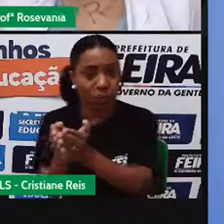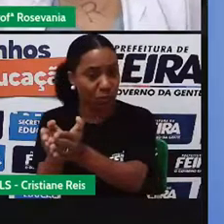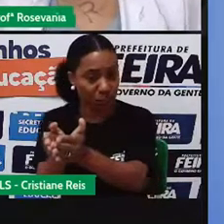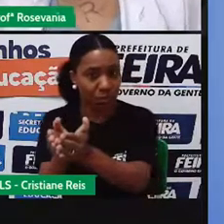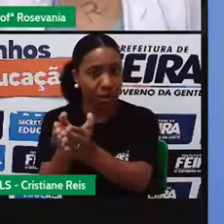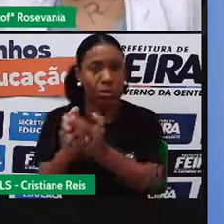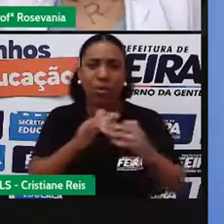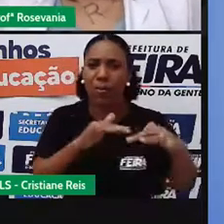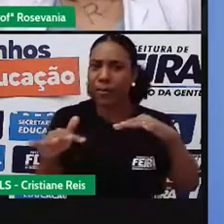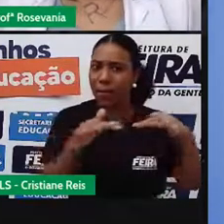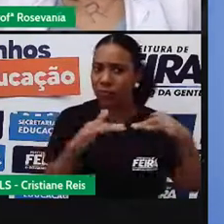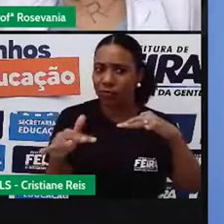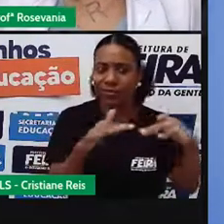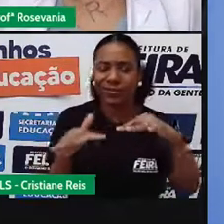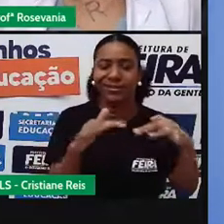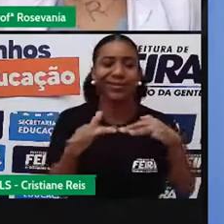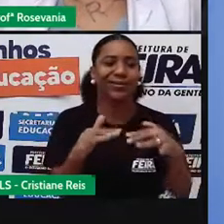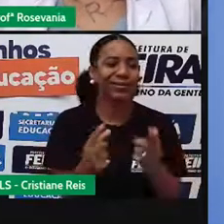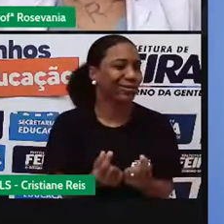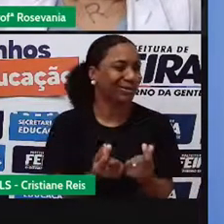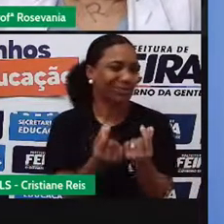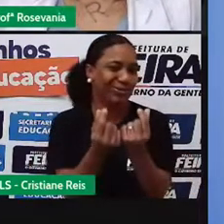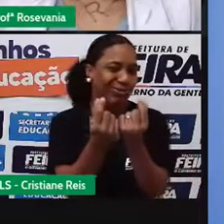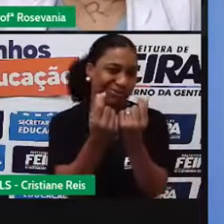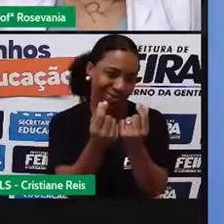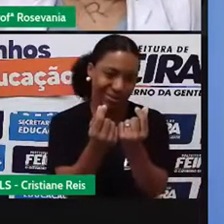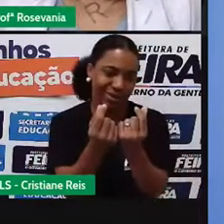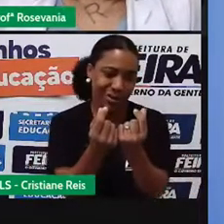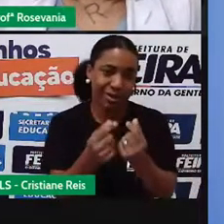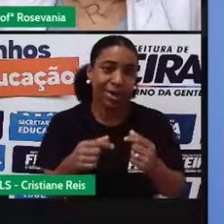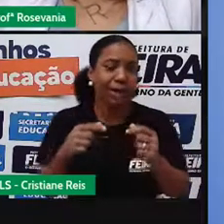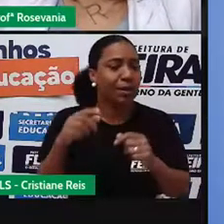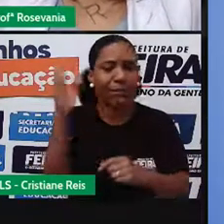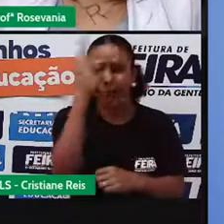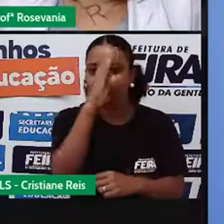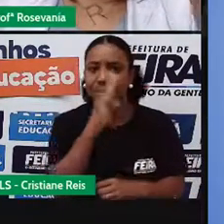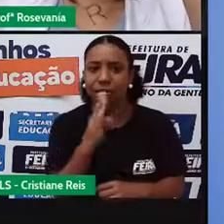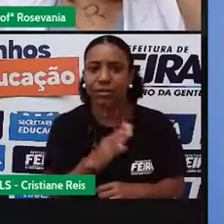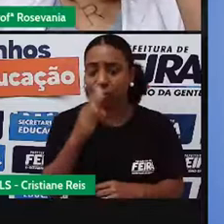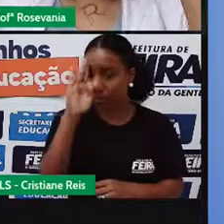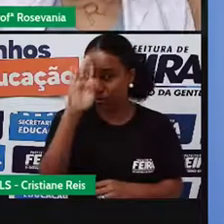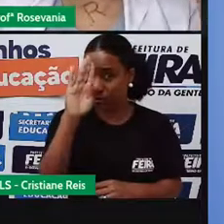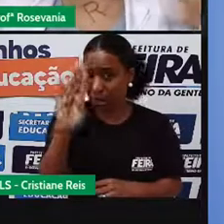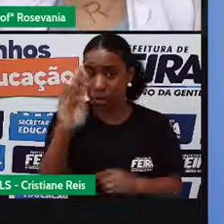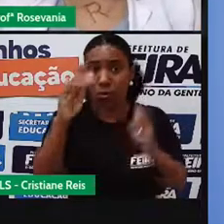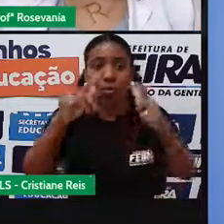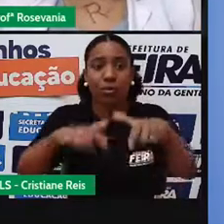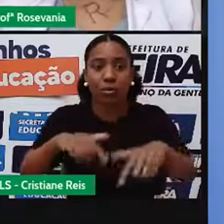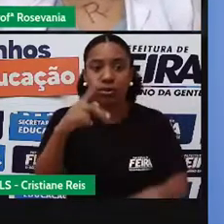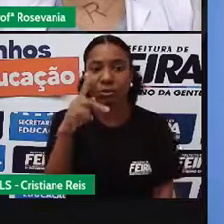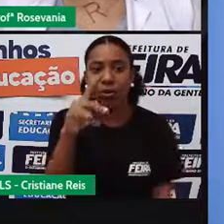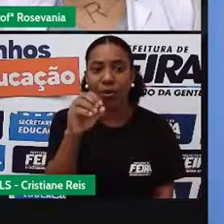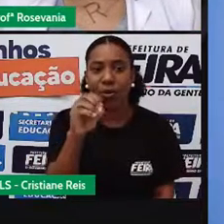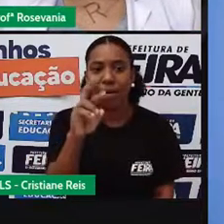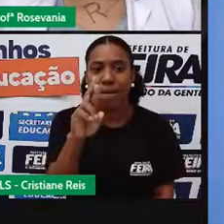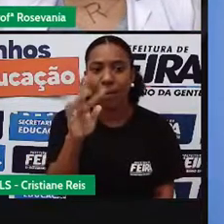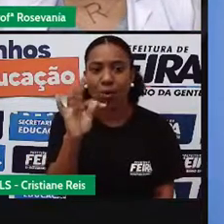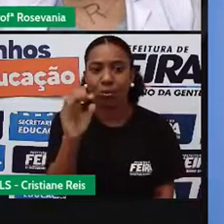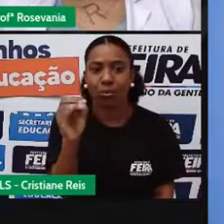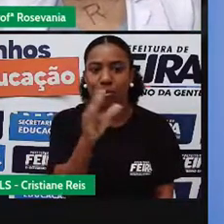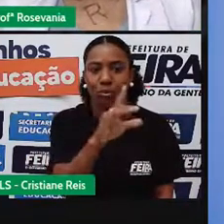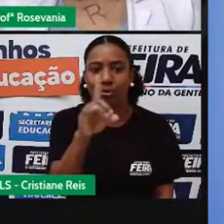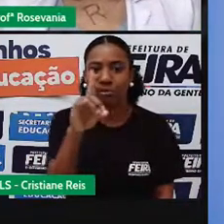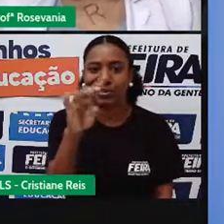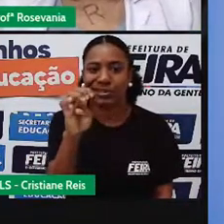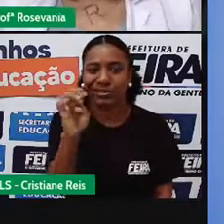Brasil, né, o Porto de Santos, que é o, digamos assim, o mais importante, e a gente tem,